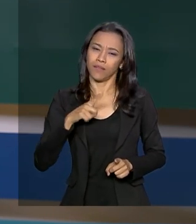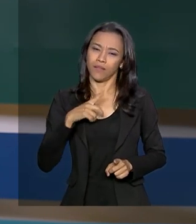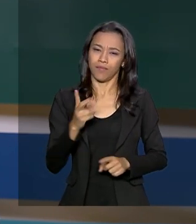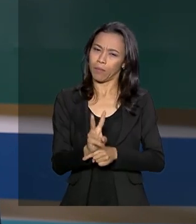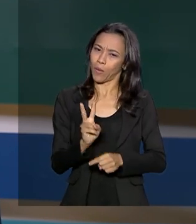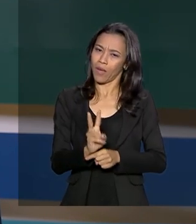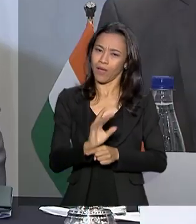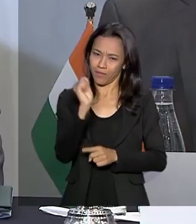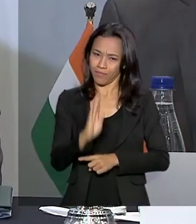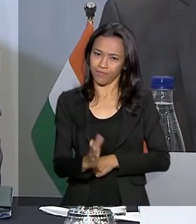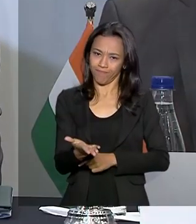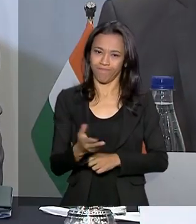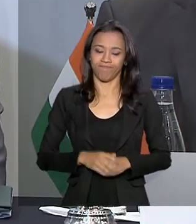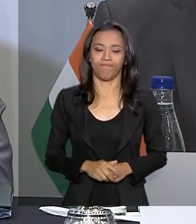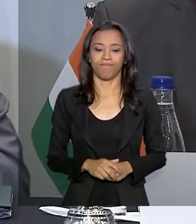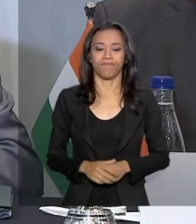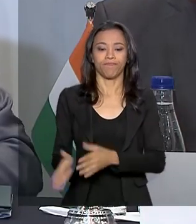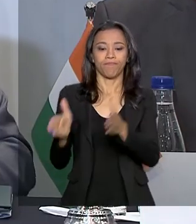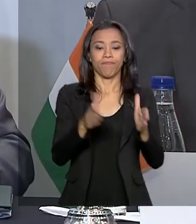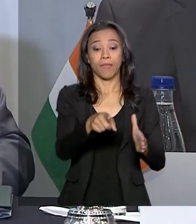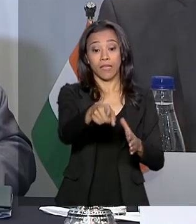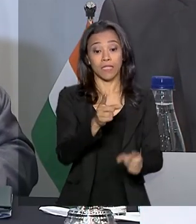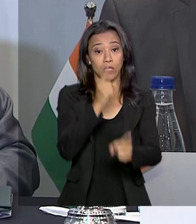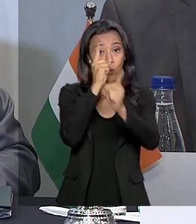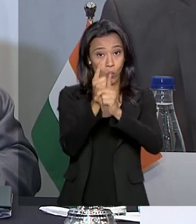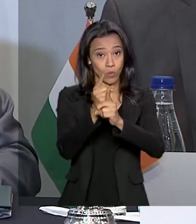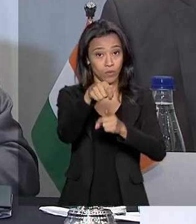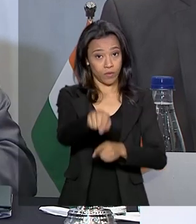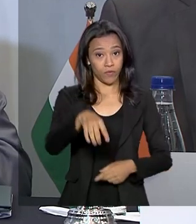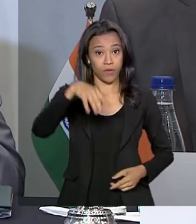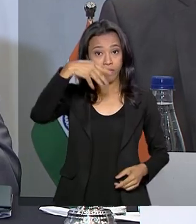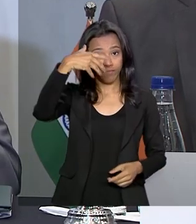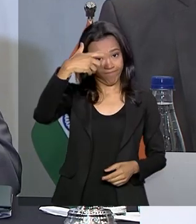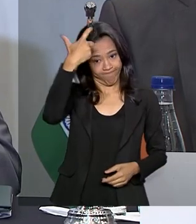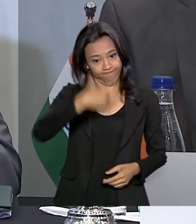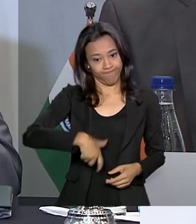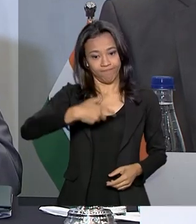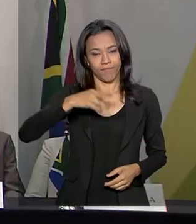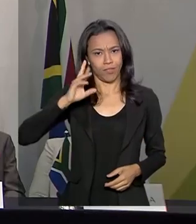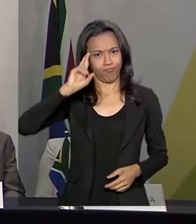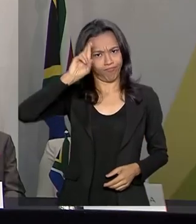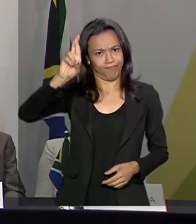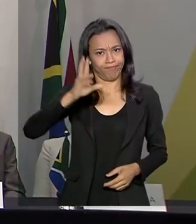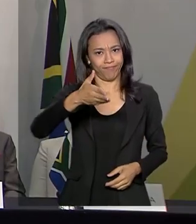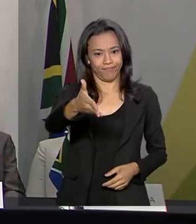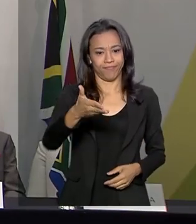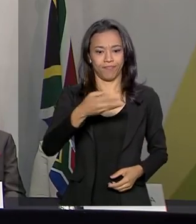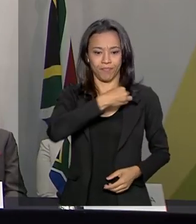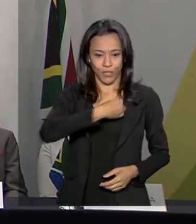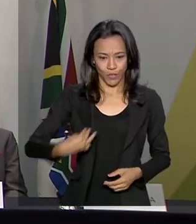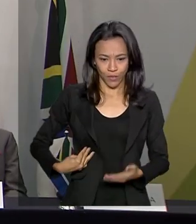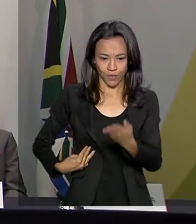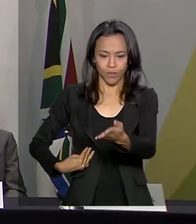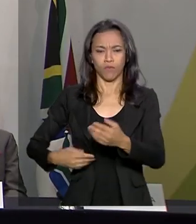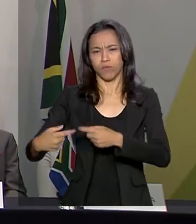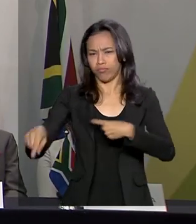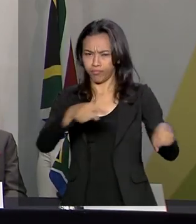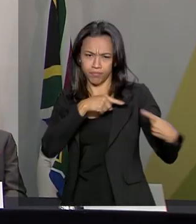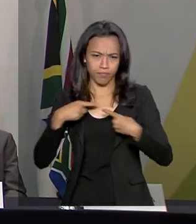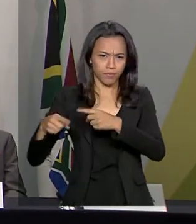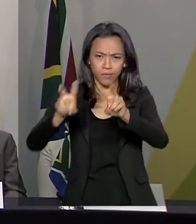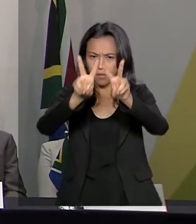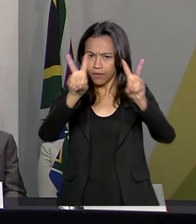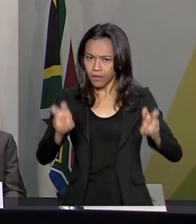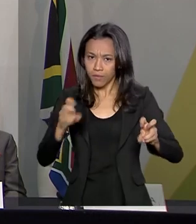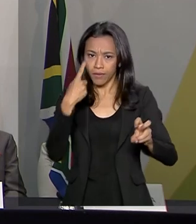bloco. No encontro, que foi presidido pelo ministro Marcos Pontes, foram discutidos temas e questões de